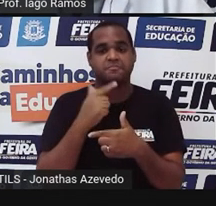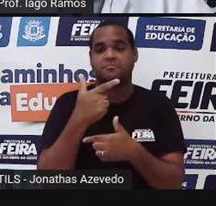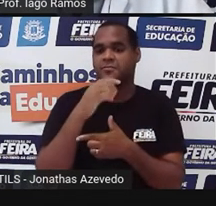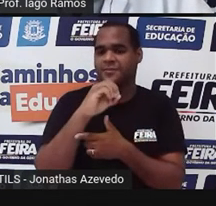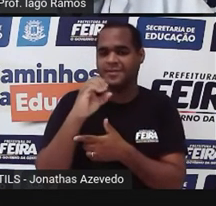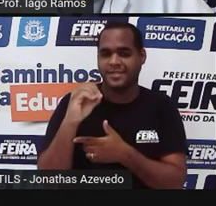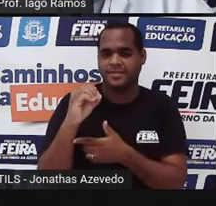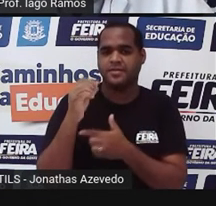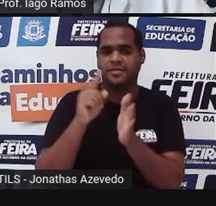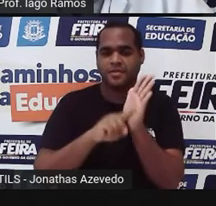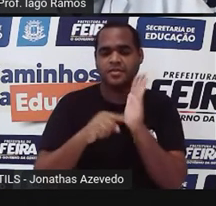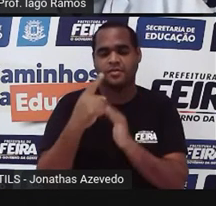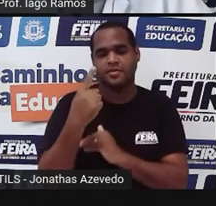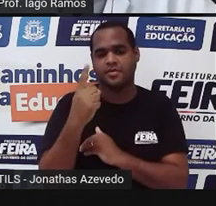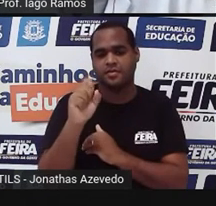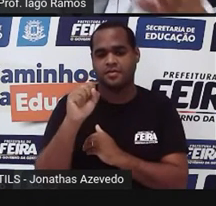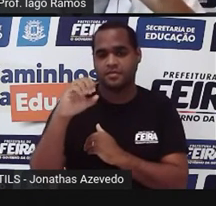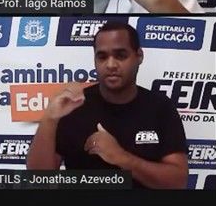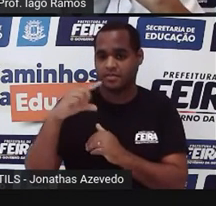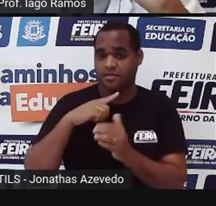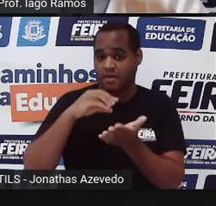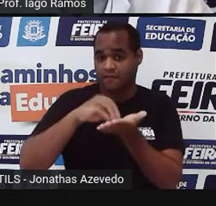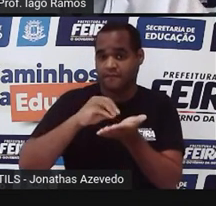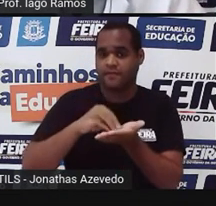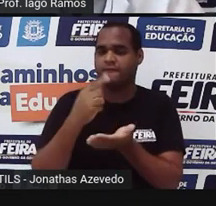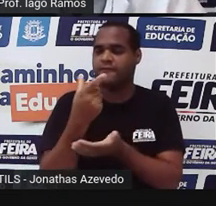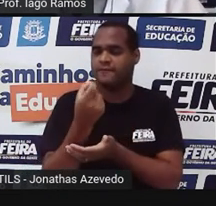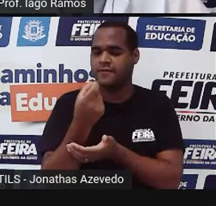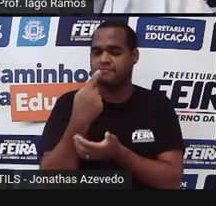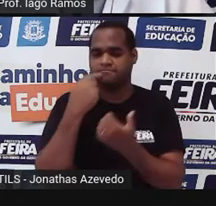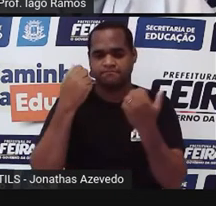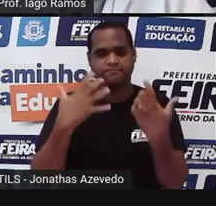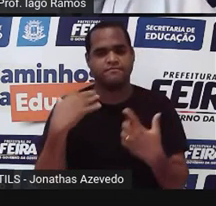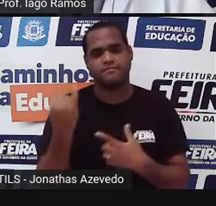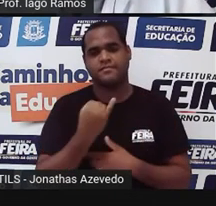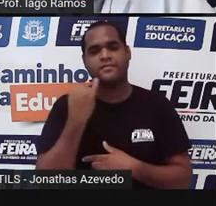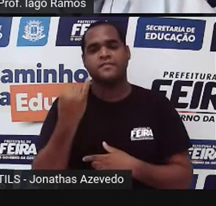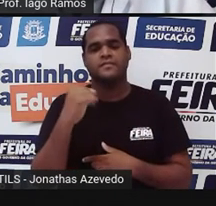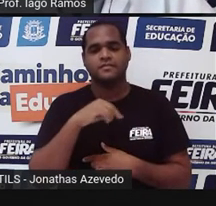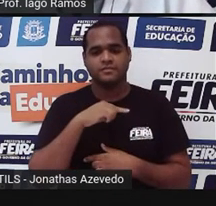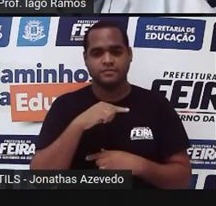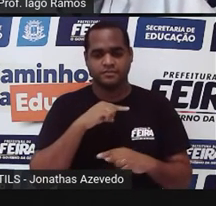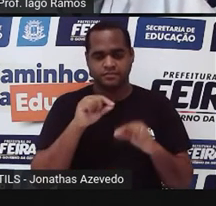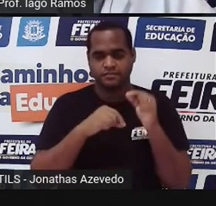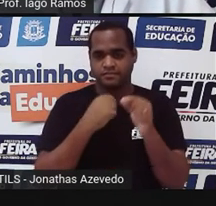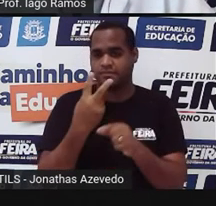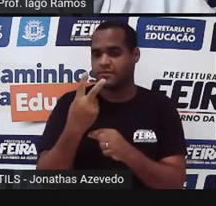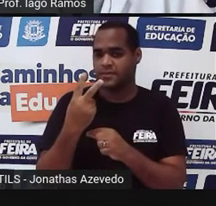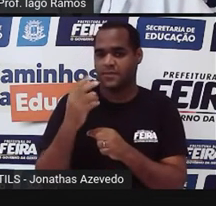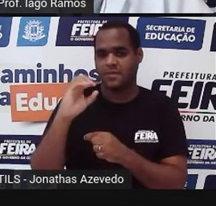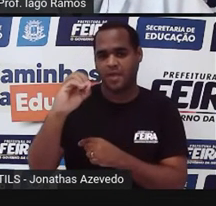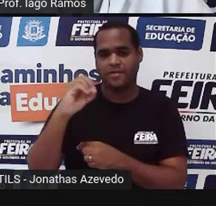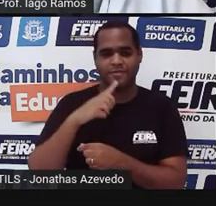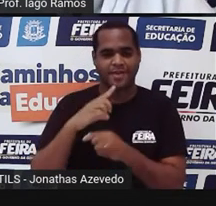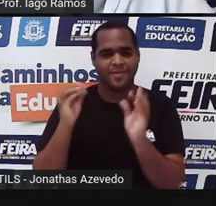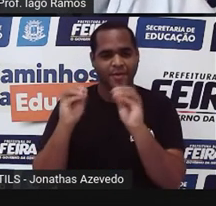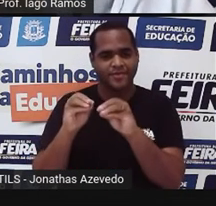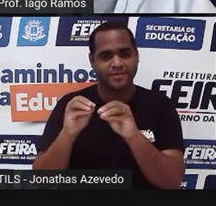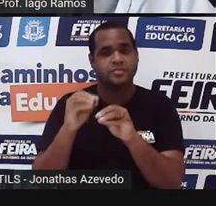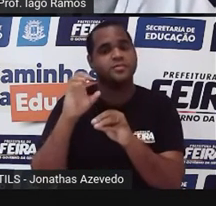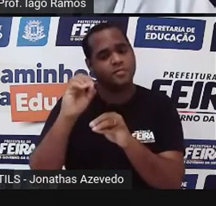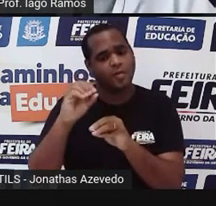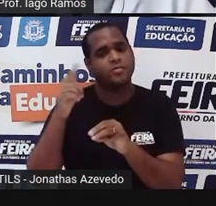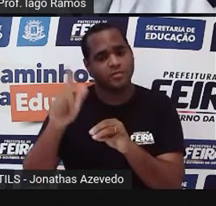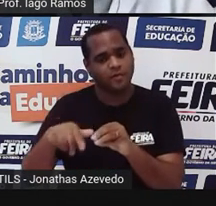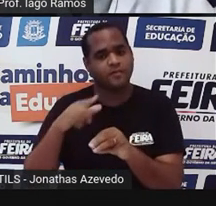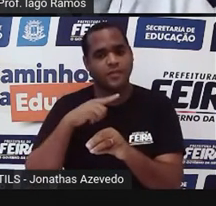200 menos 180 sobra 20. E olha o interessante aqui agora, Eu vou acrescentar 0 de novo. De novo